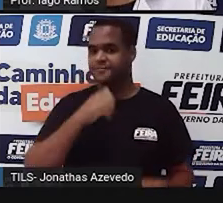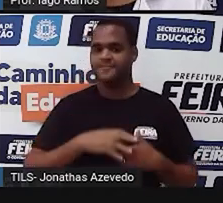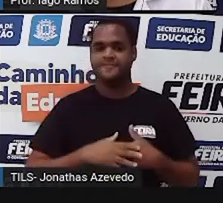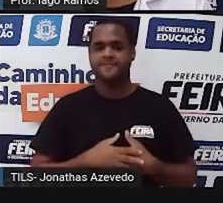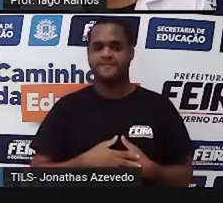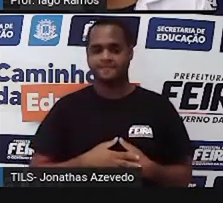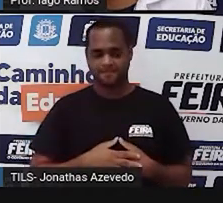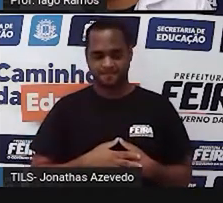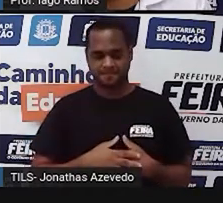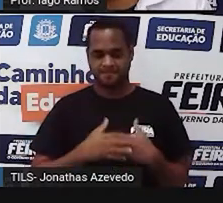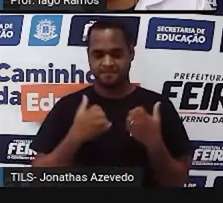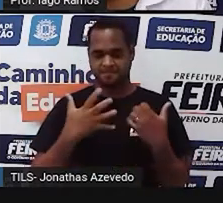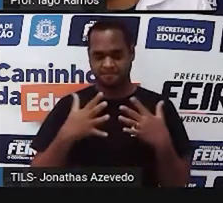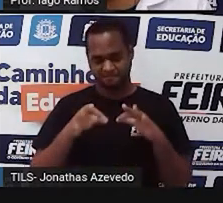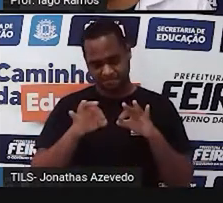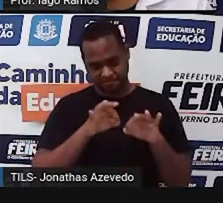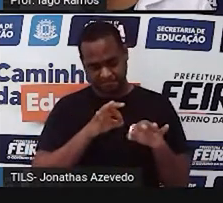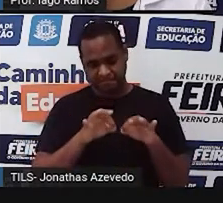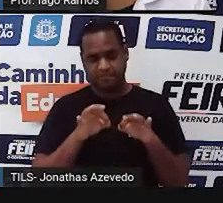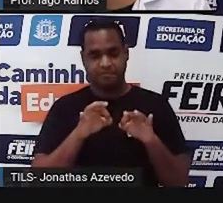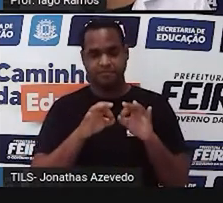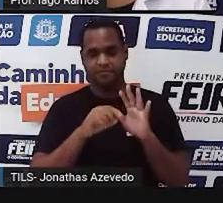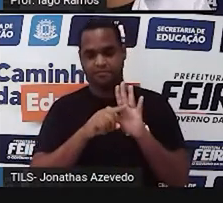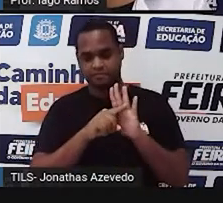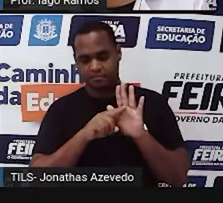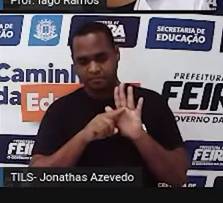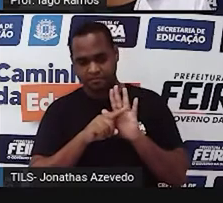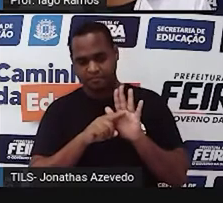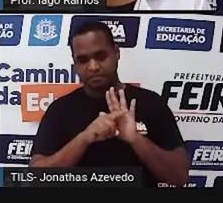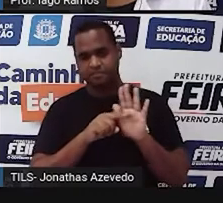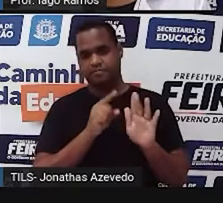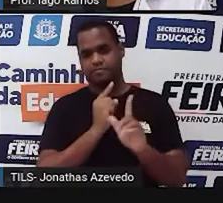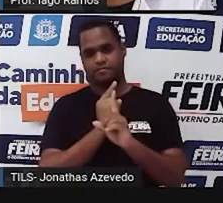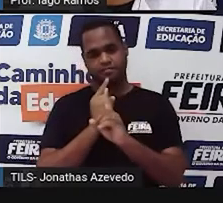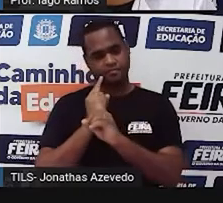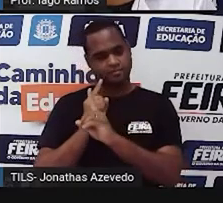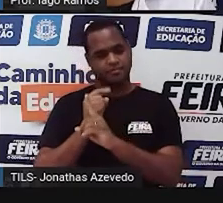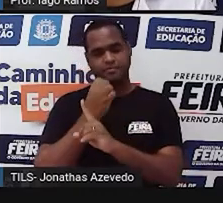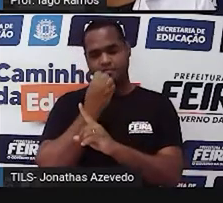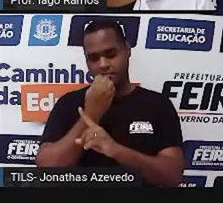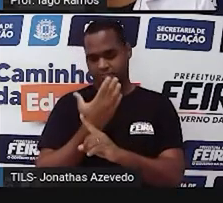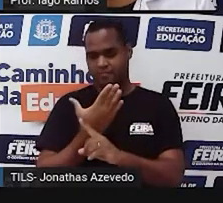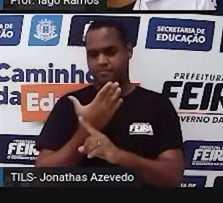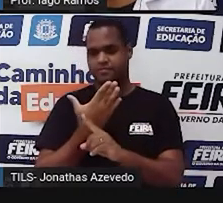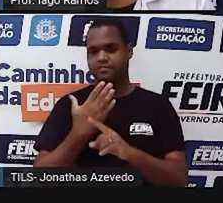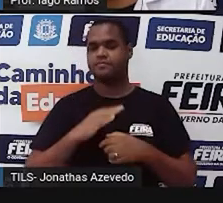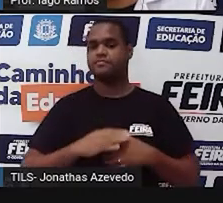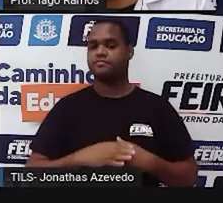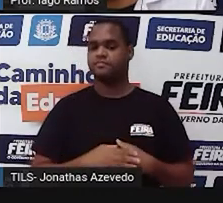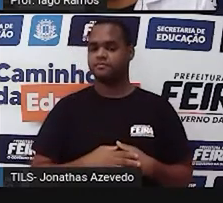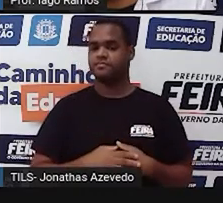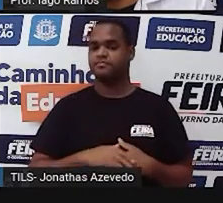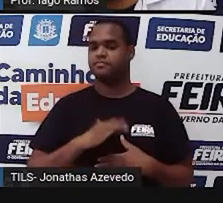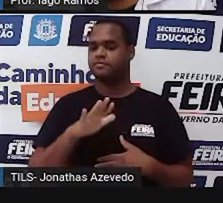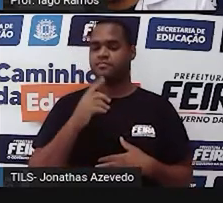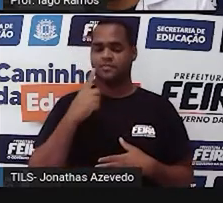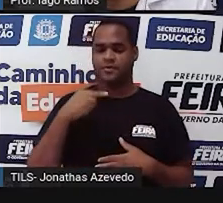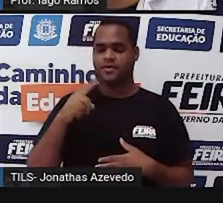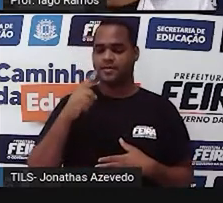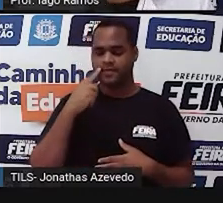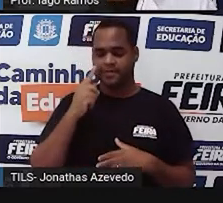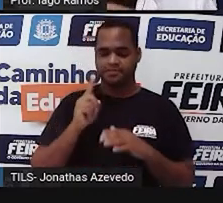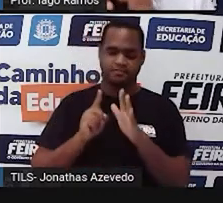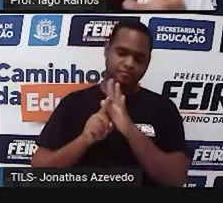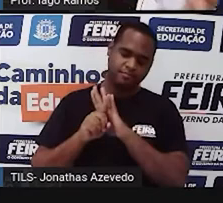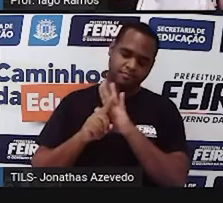gente vai fazer aí algumas investigaçõezinhas e aí a gente vai nessas investigações